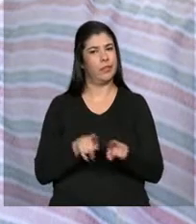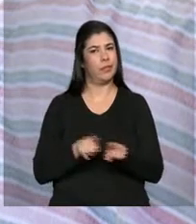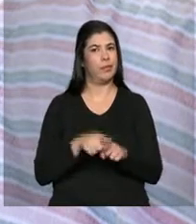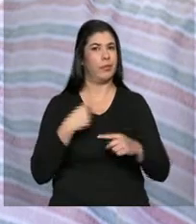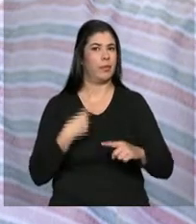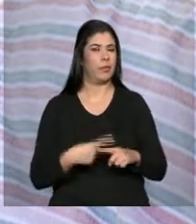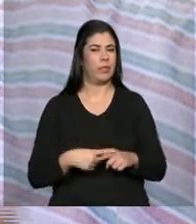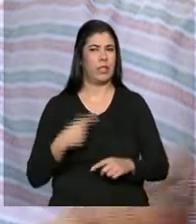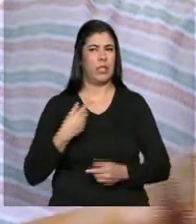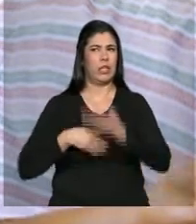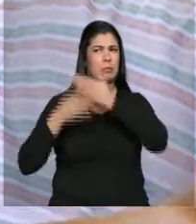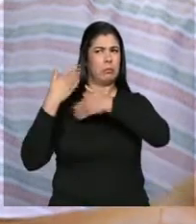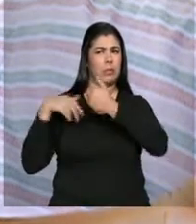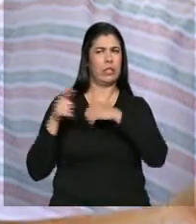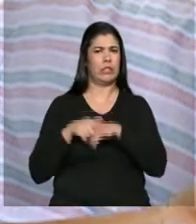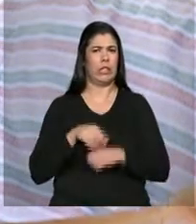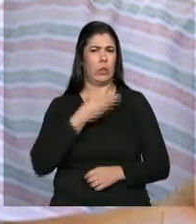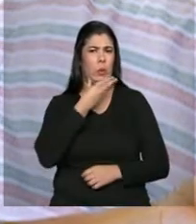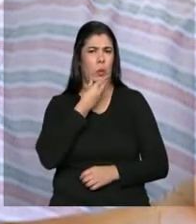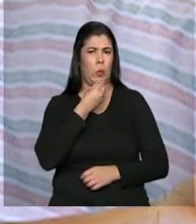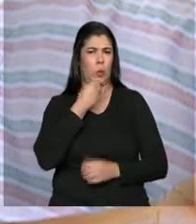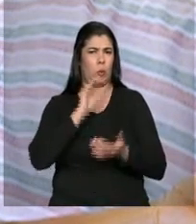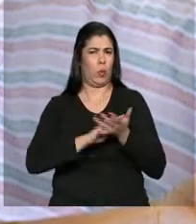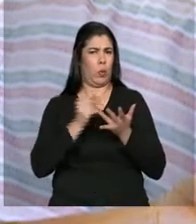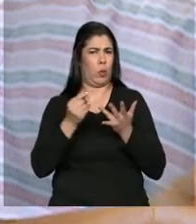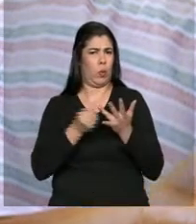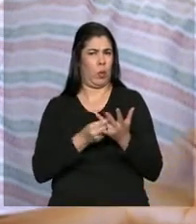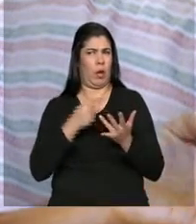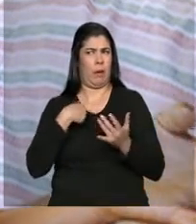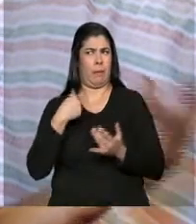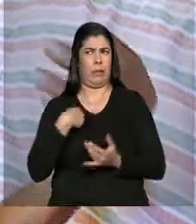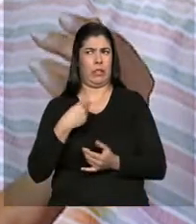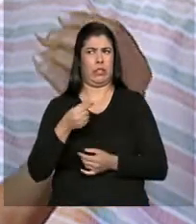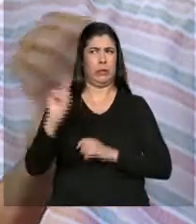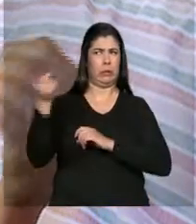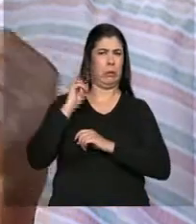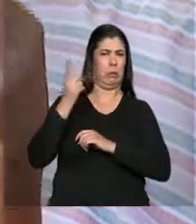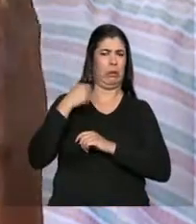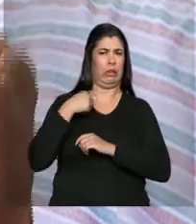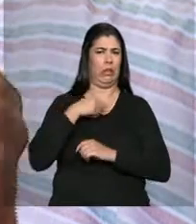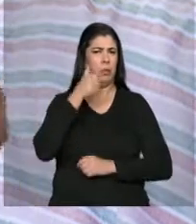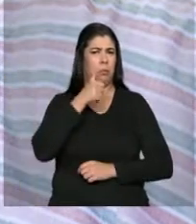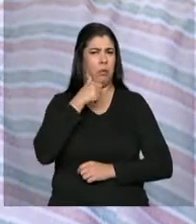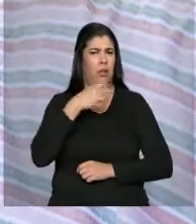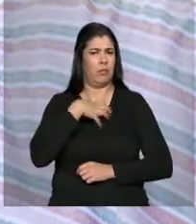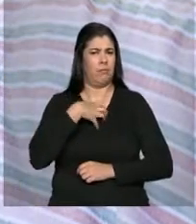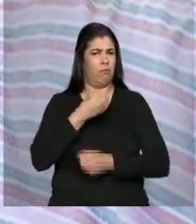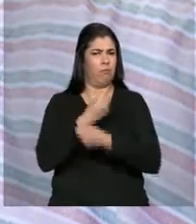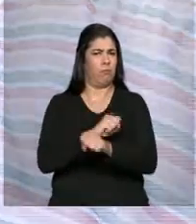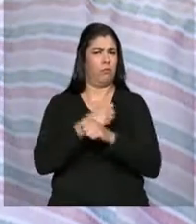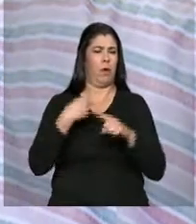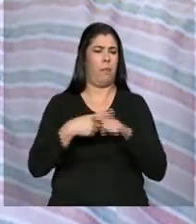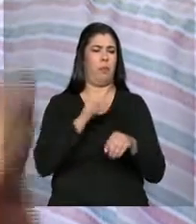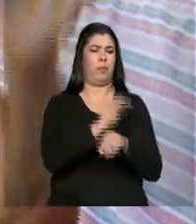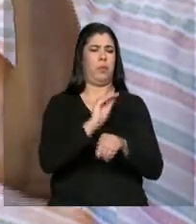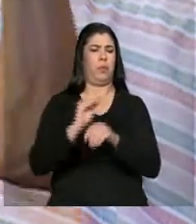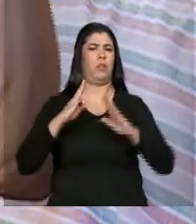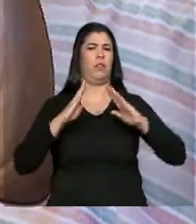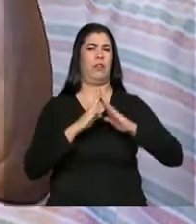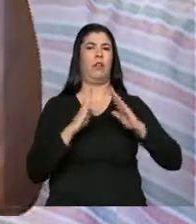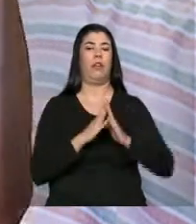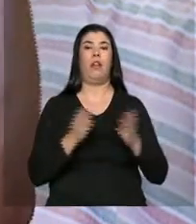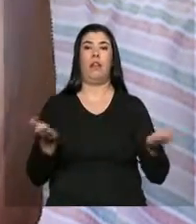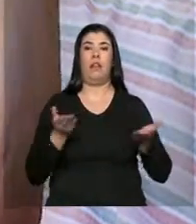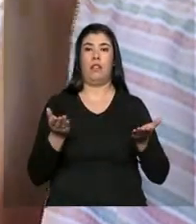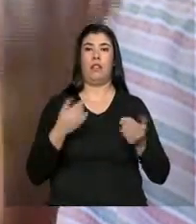a gente era escravizada pelo marido. Porque tinha que viver escravizada por causa de um lar. Agora não, agora